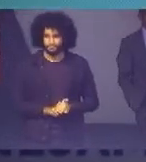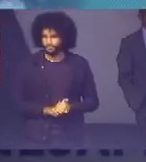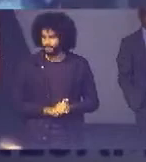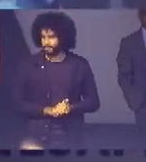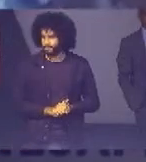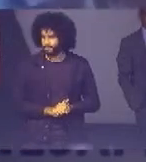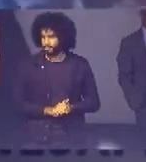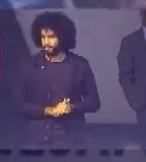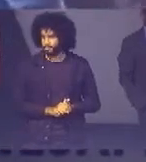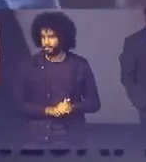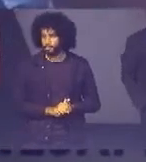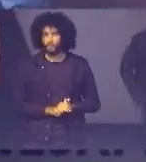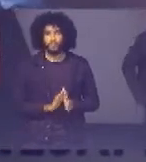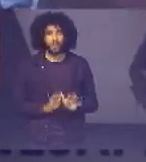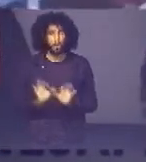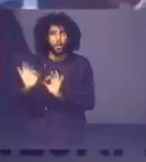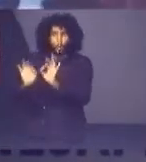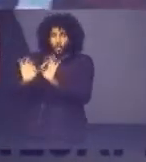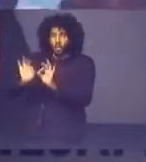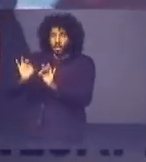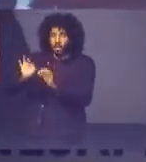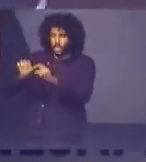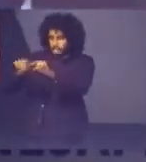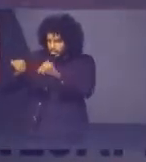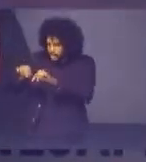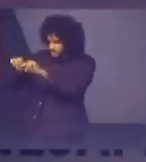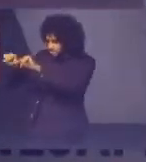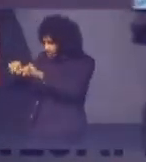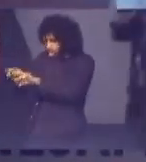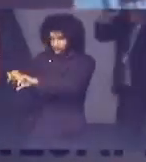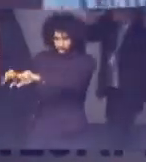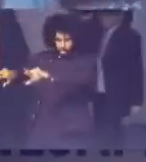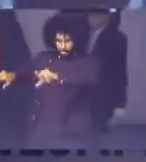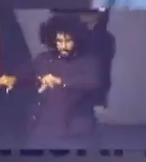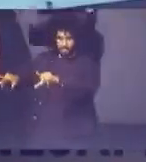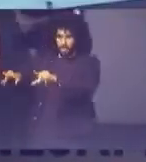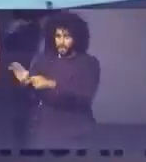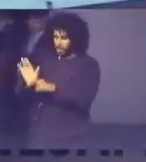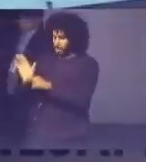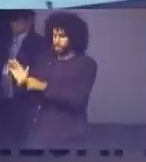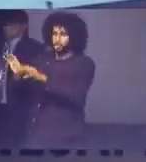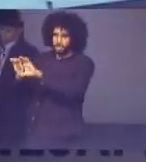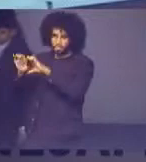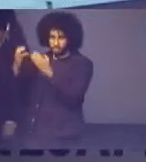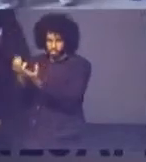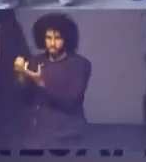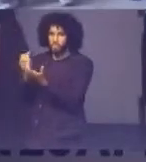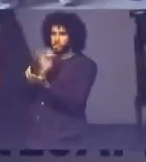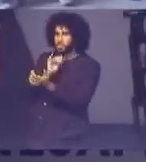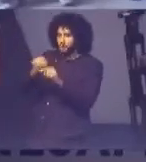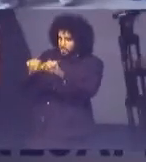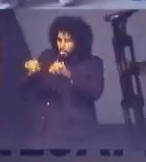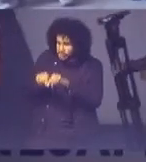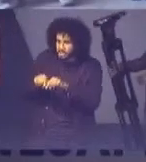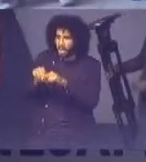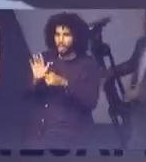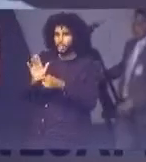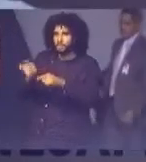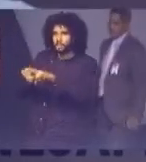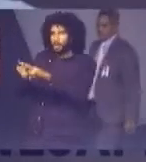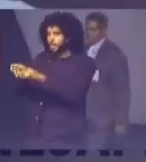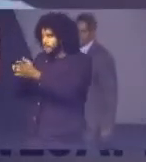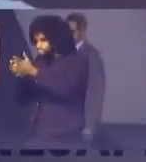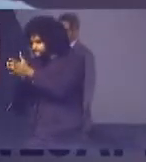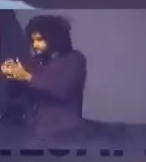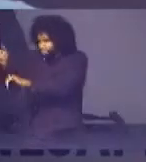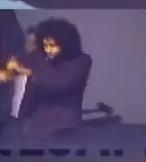Foi organizado em diferentes salas para atendimento às demandas da comunidade. Salas de audiência, curatela, perícias,